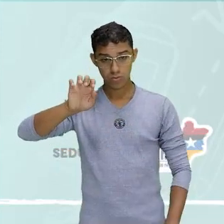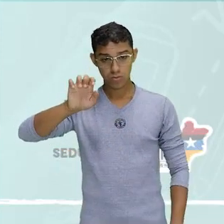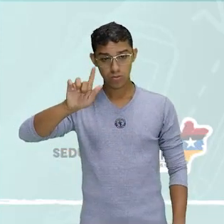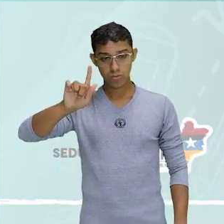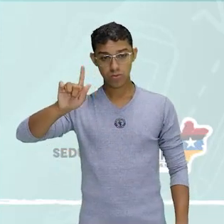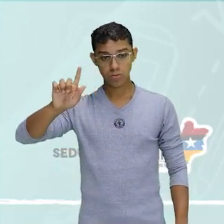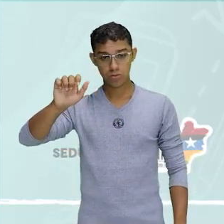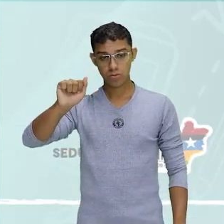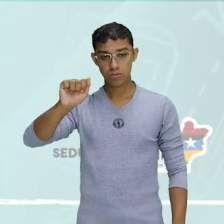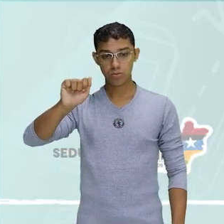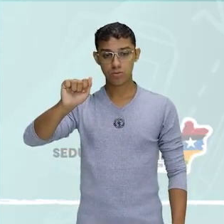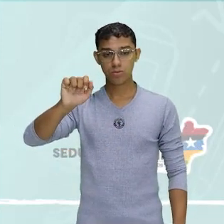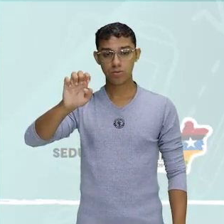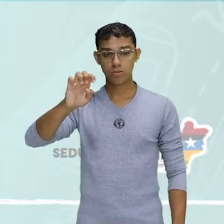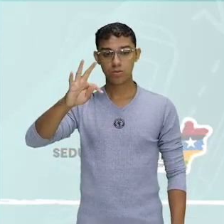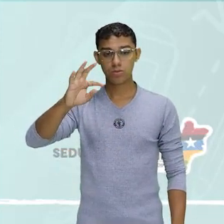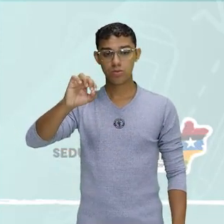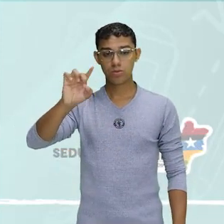gênero musical.